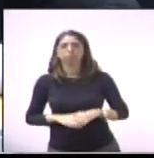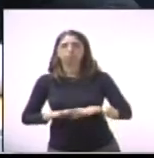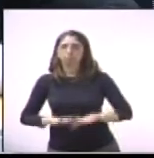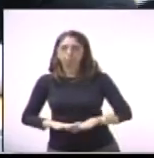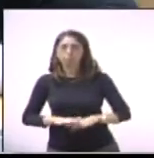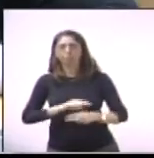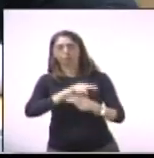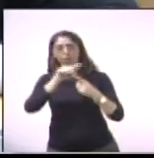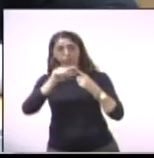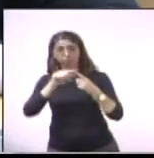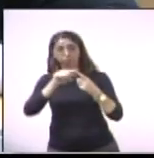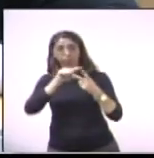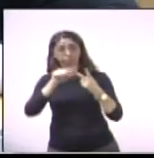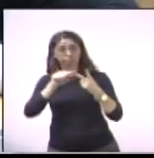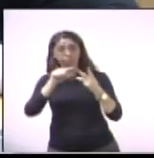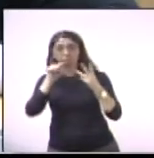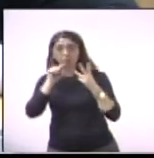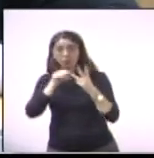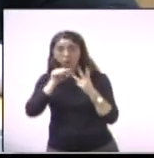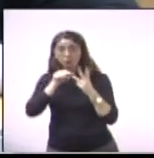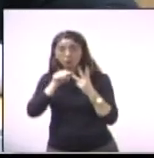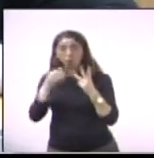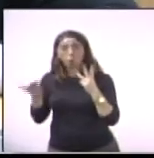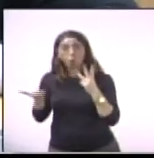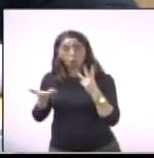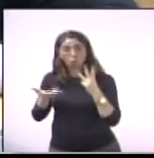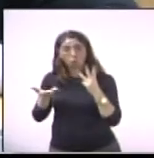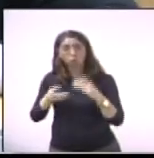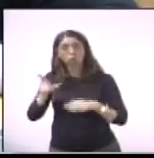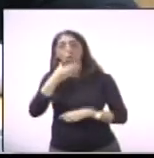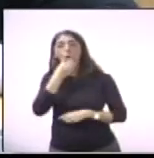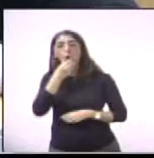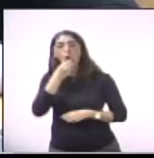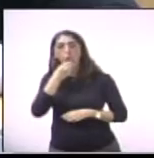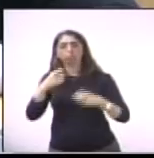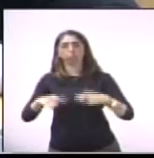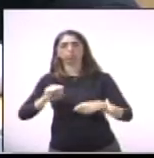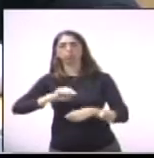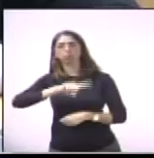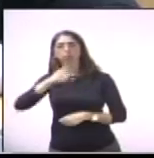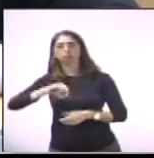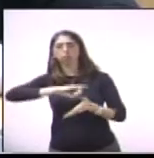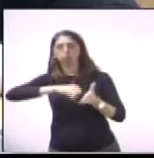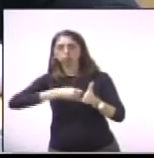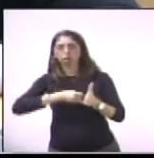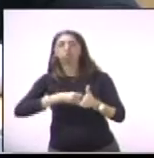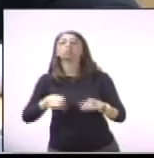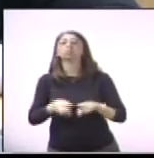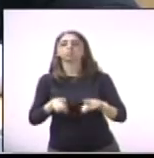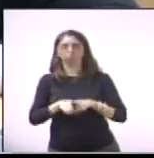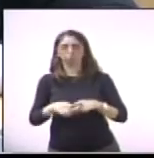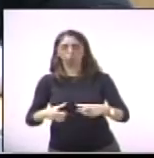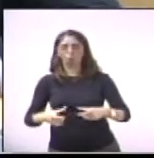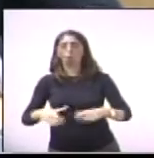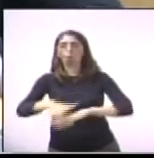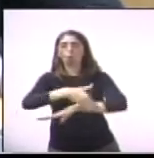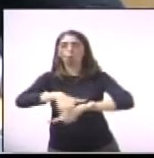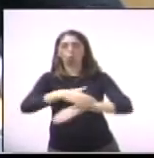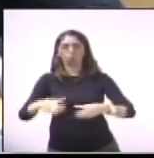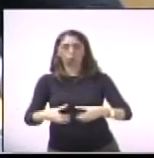passou no jornal da IPTV morador do bairro São José reclamando sobre a quantidade de buraco lá no bairro.